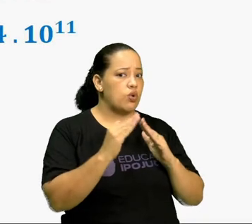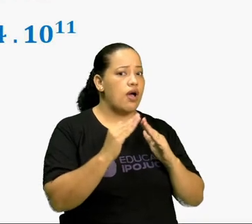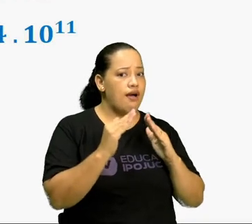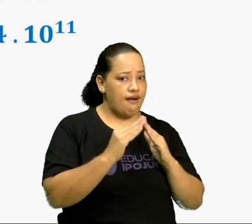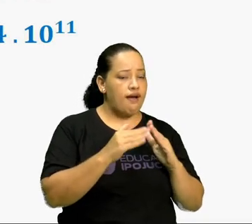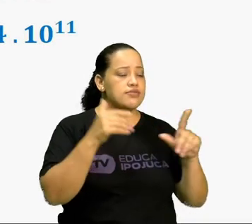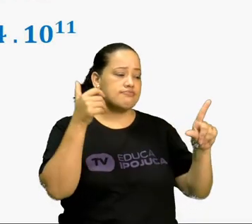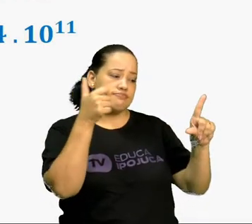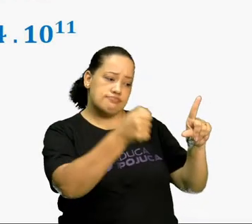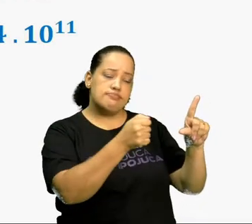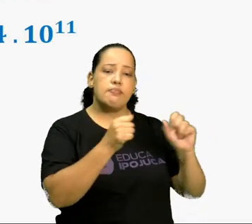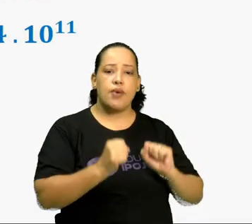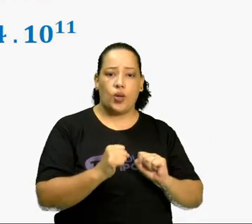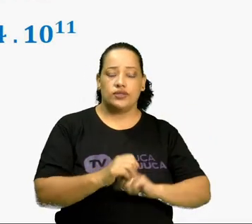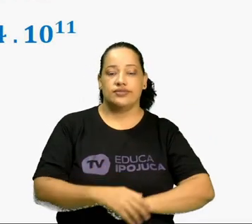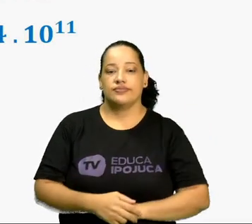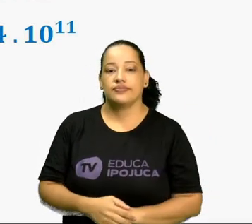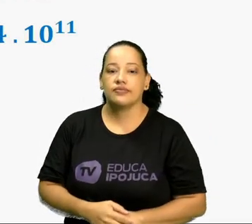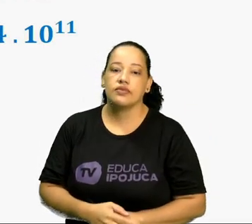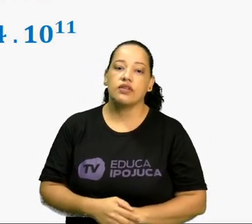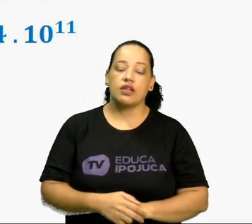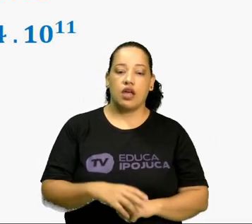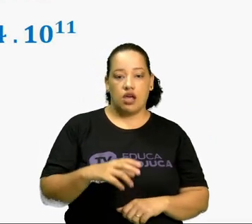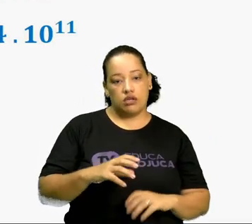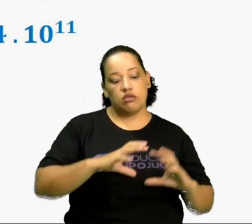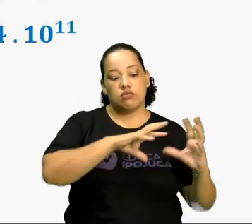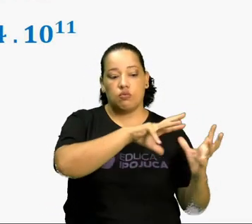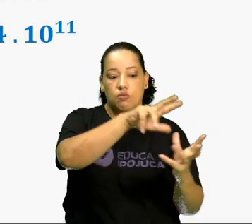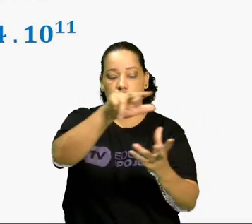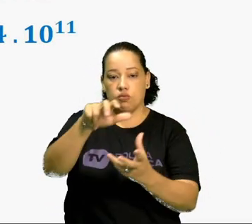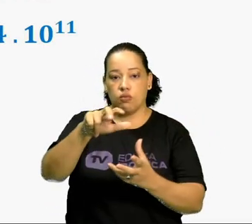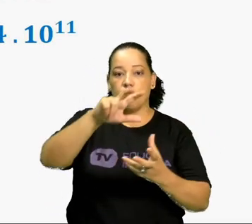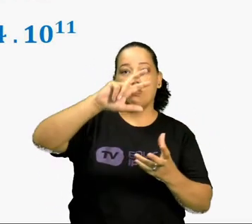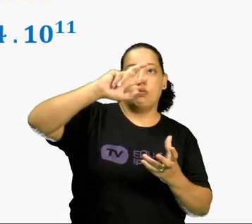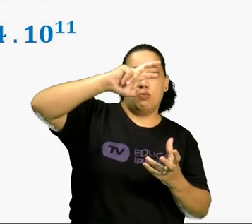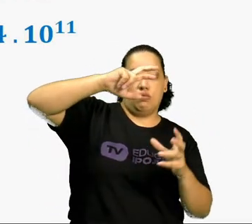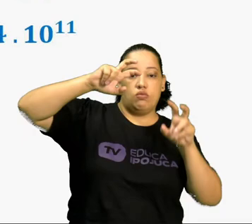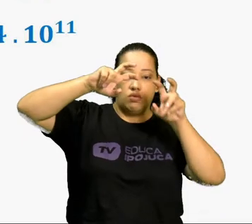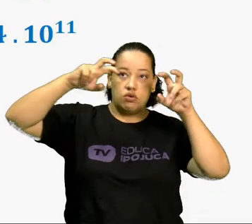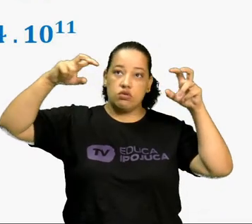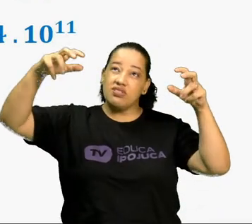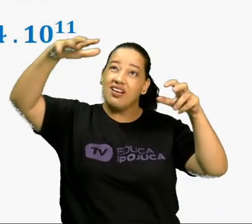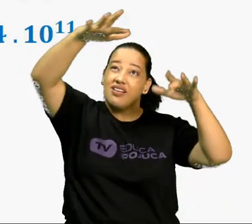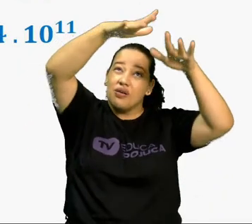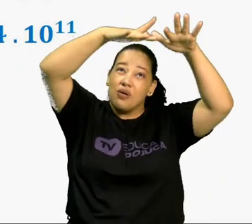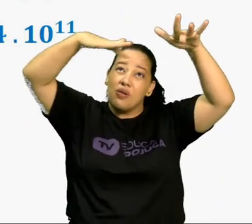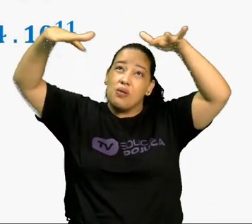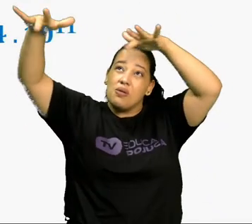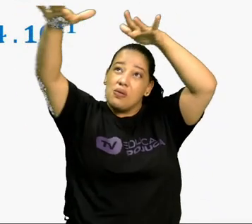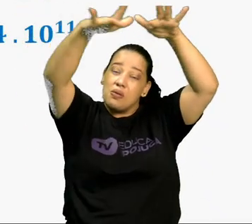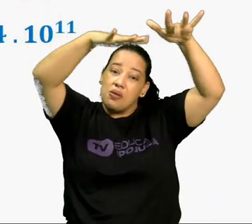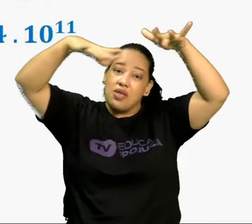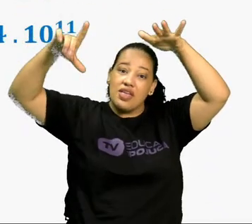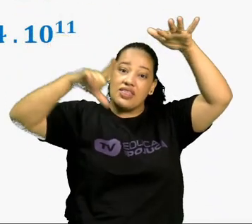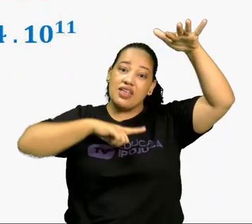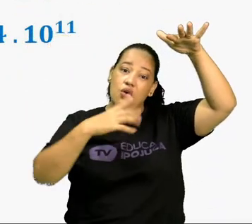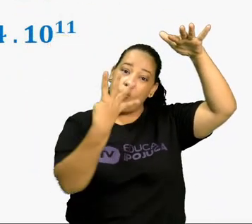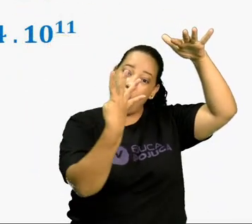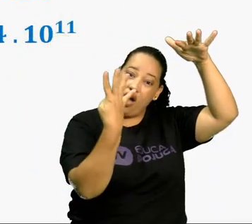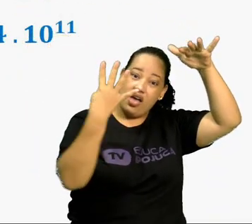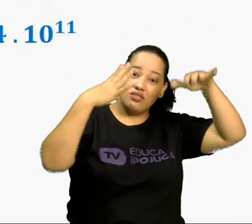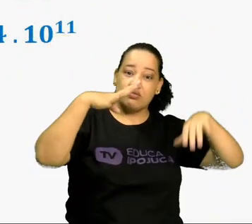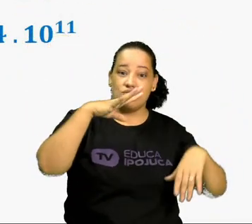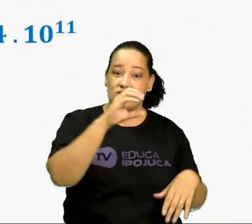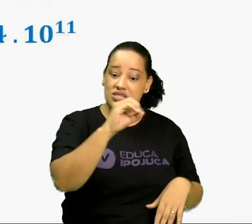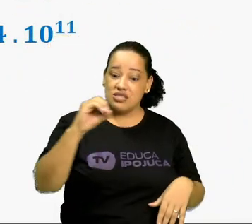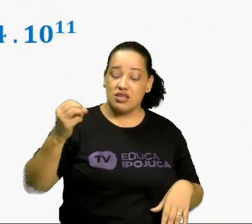O desafio é, a nossa galáxia, a Via Láctea, contém cerca de 400 bilhões de estrelas.